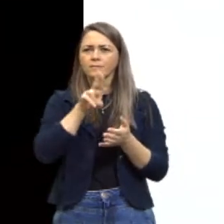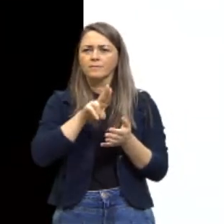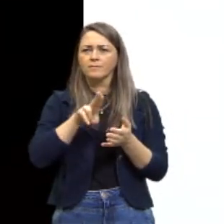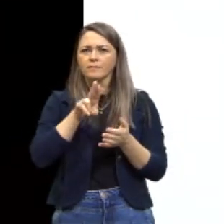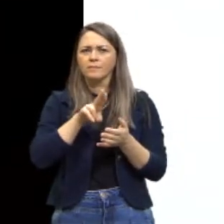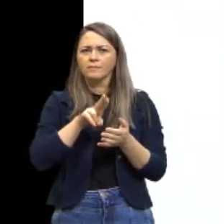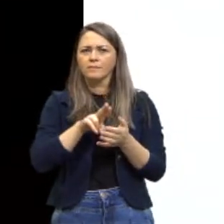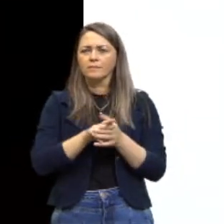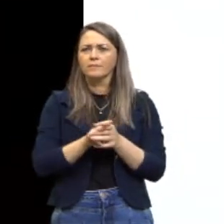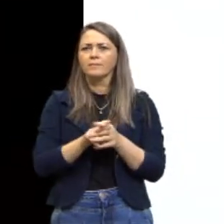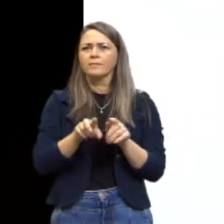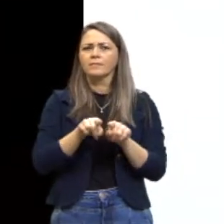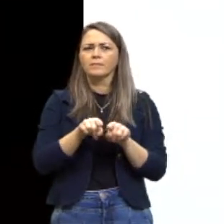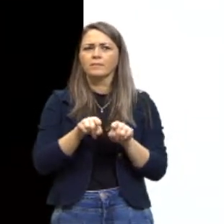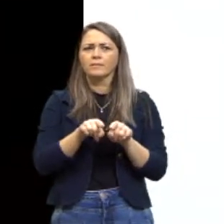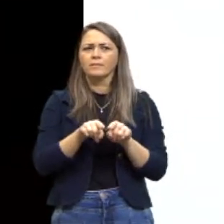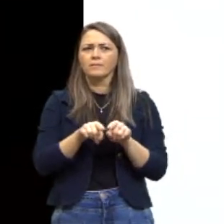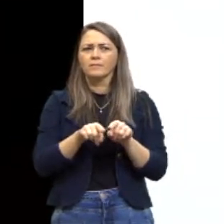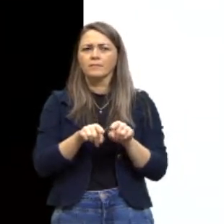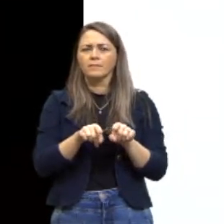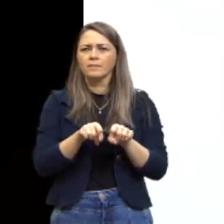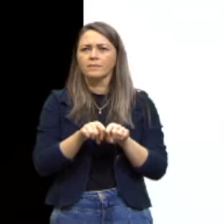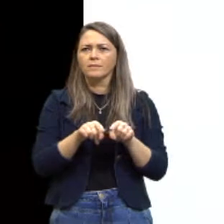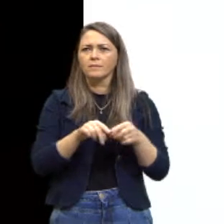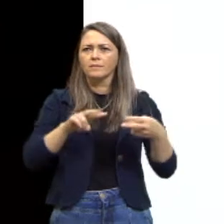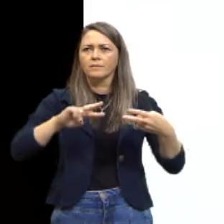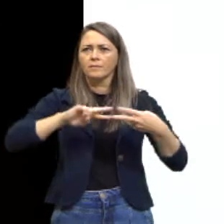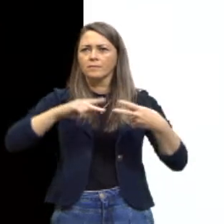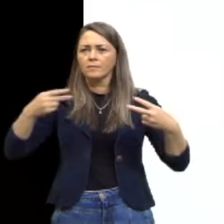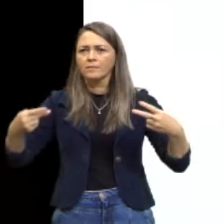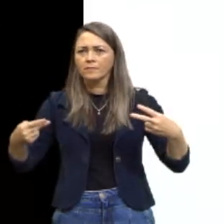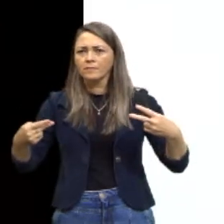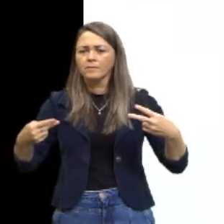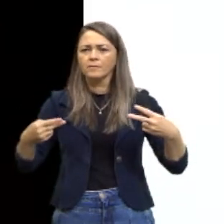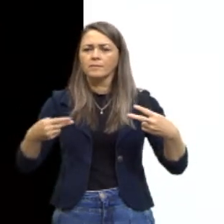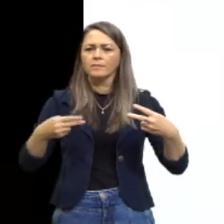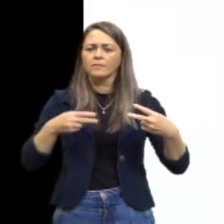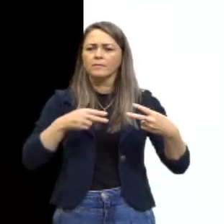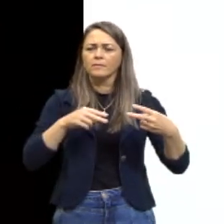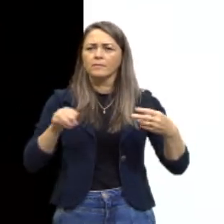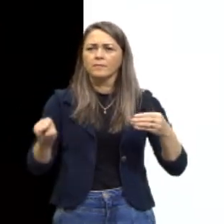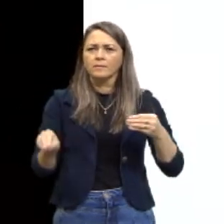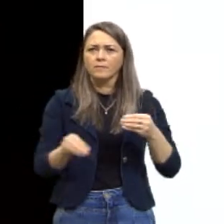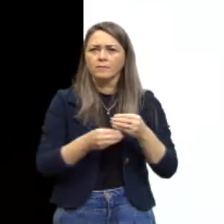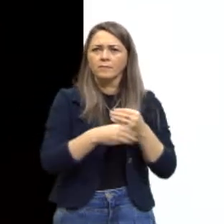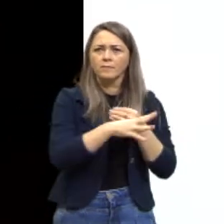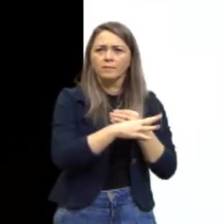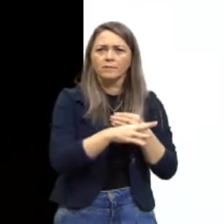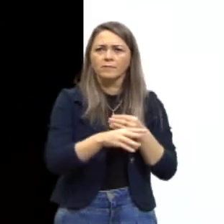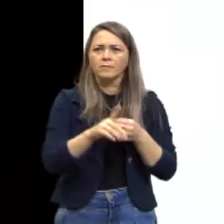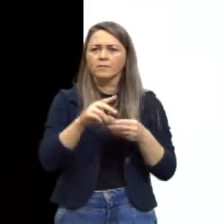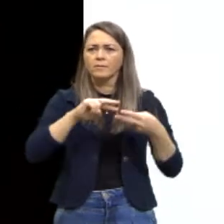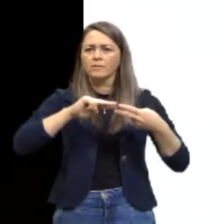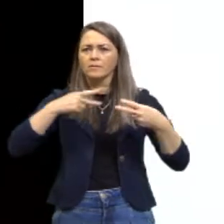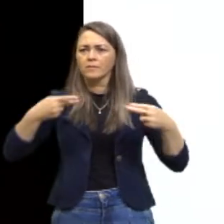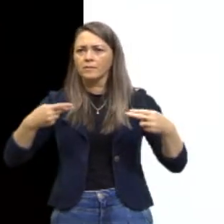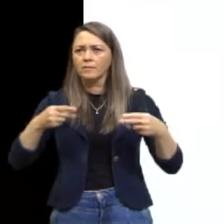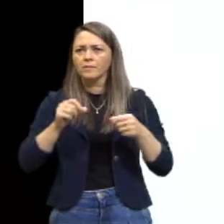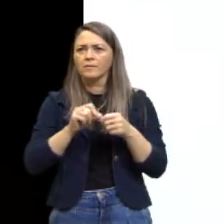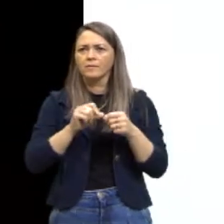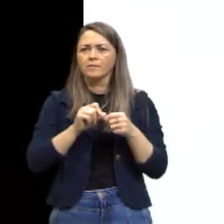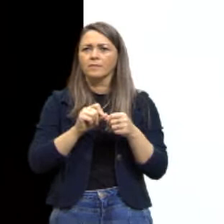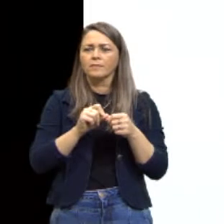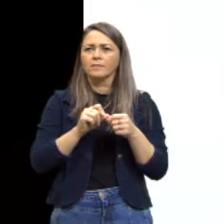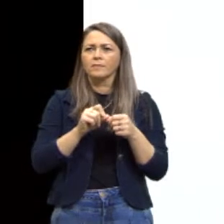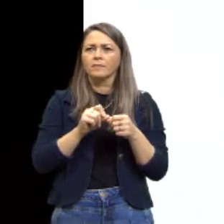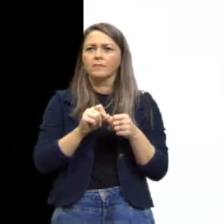exatamente essa parte da transcrição. Por quê? O que o DNA faz é o